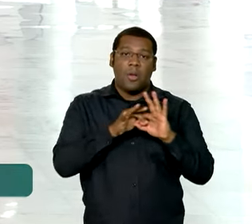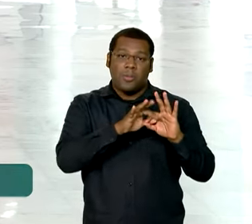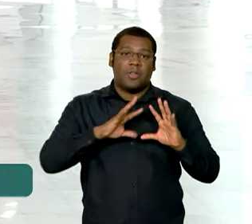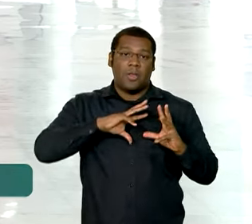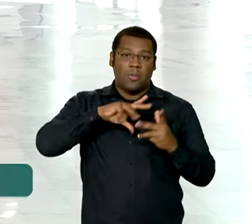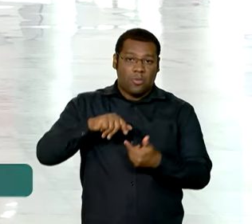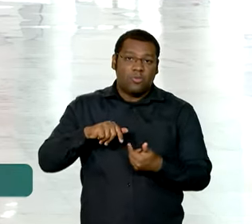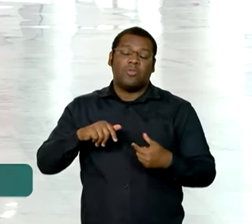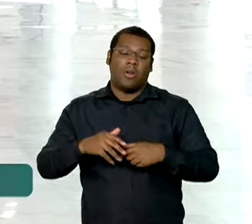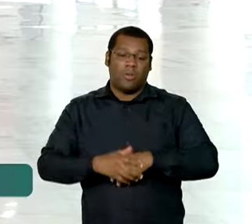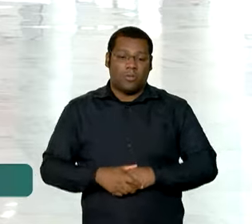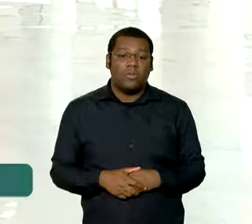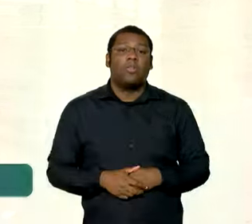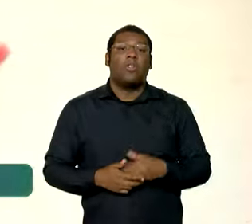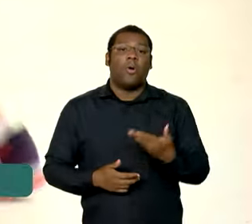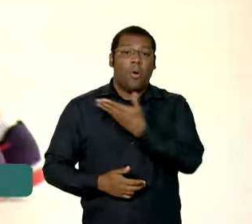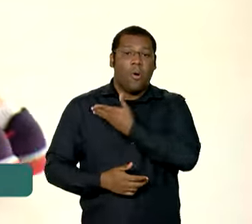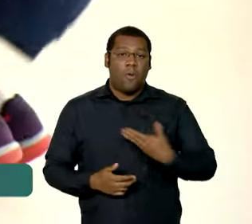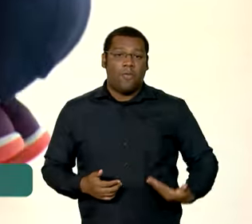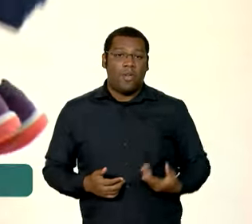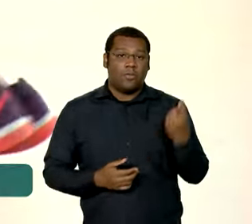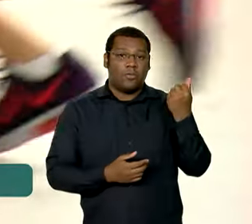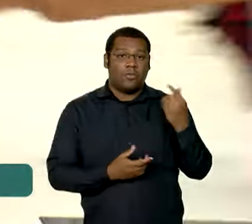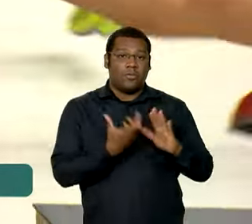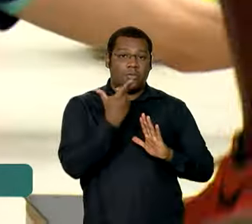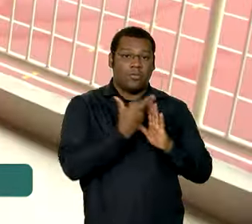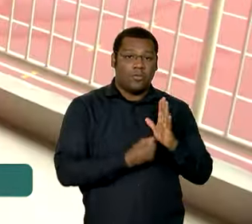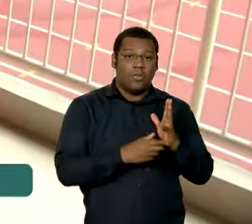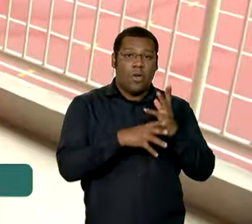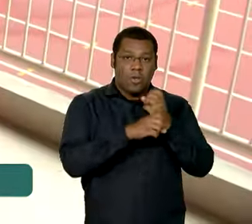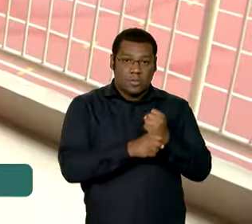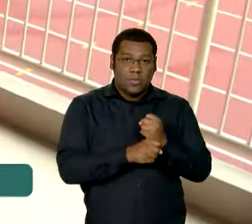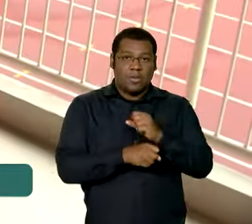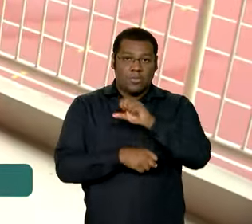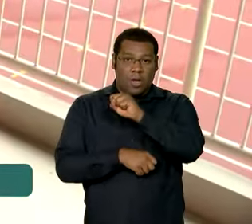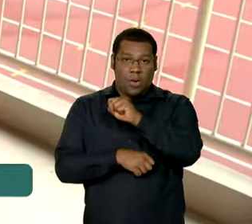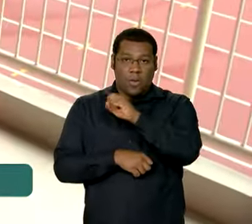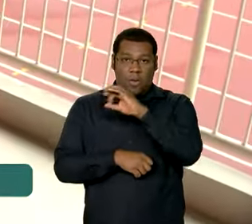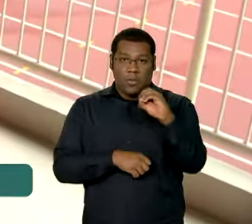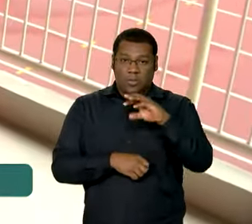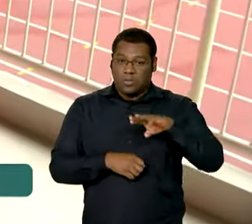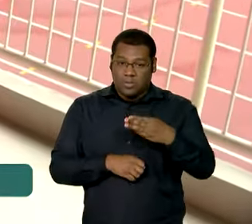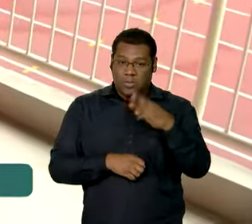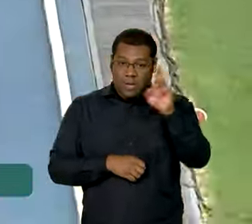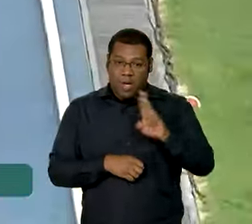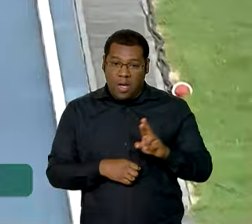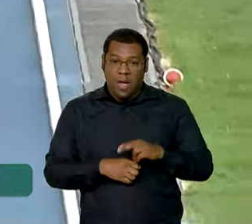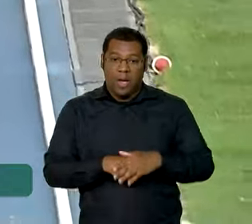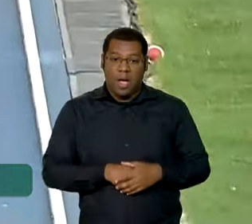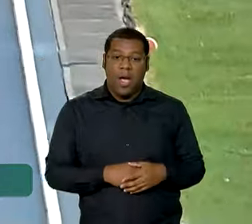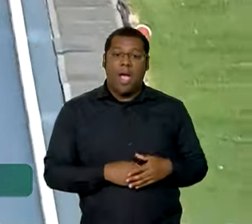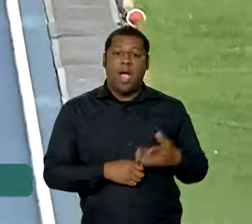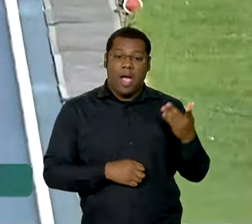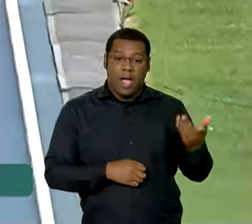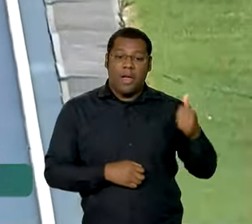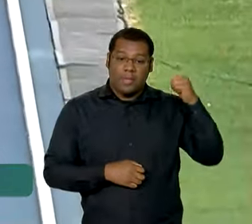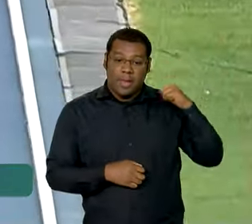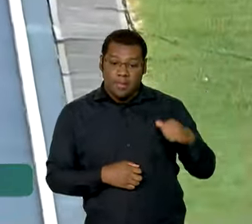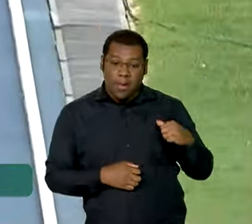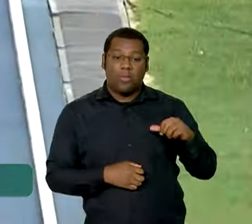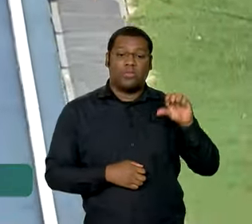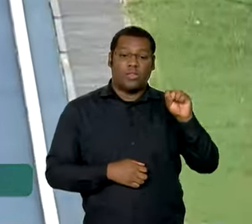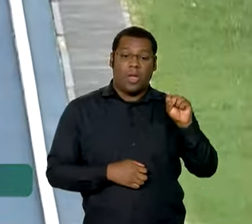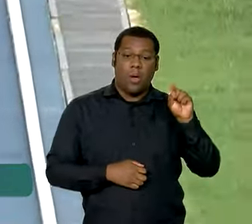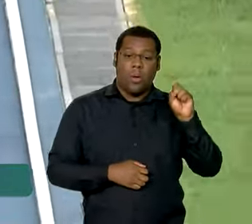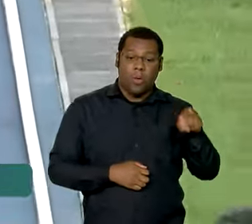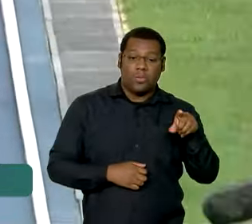orçamento de 18 milhões de reais do Ministério do Esporte, eles vão receber uma Bolsa que varia de 8 mil a 15